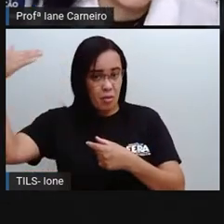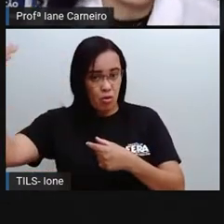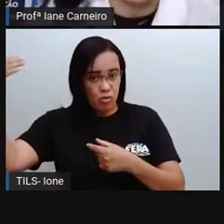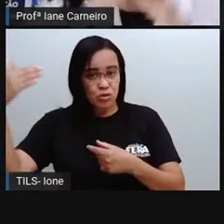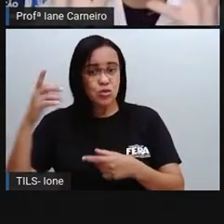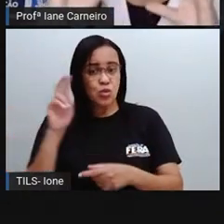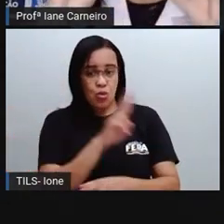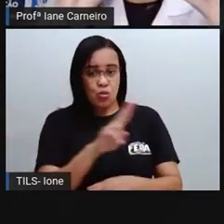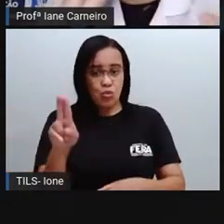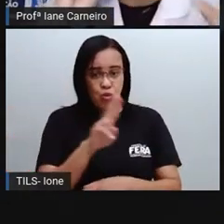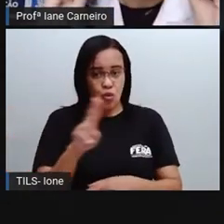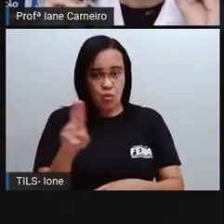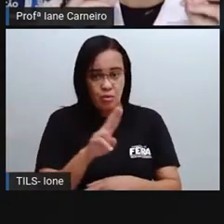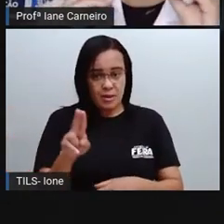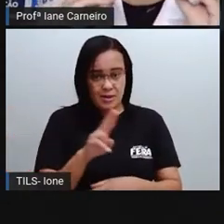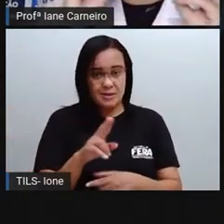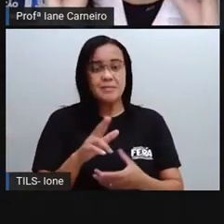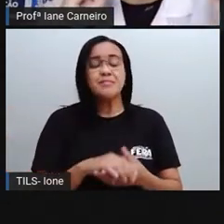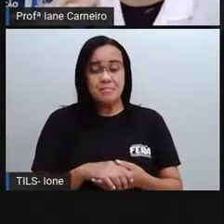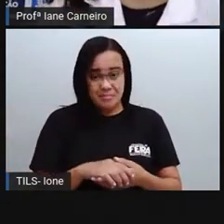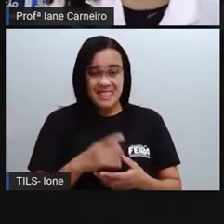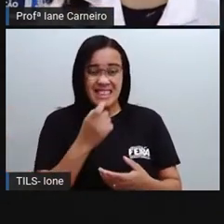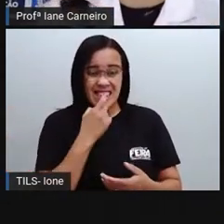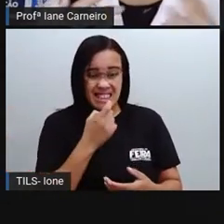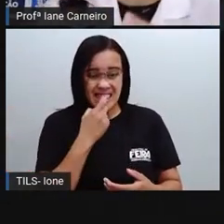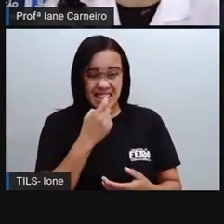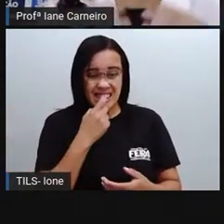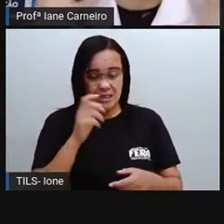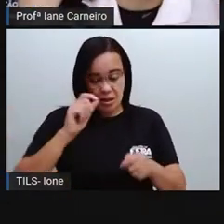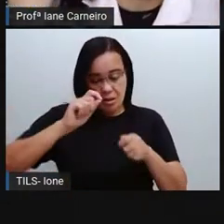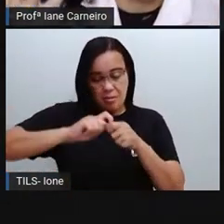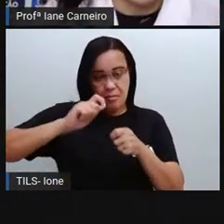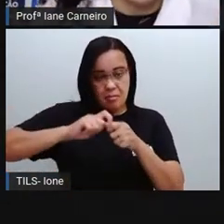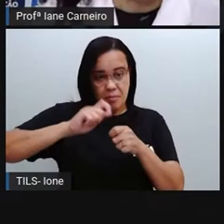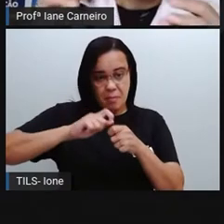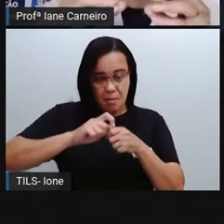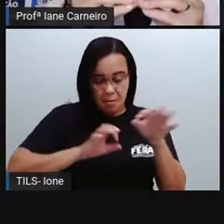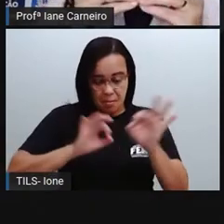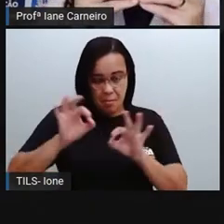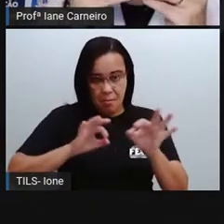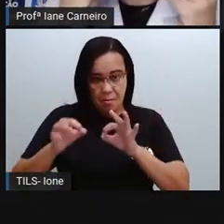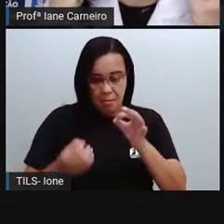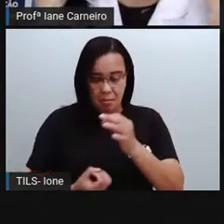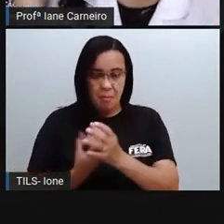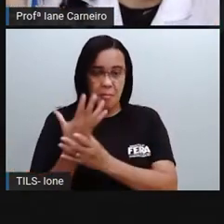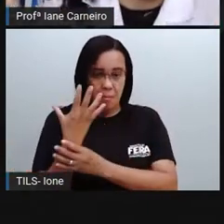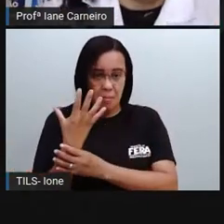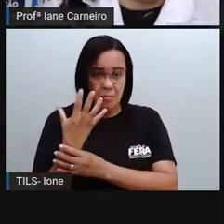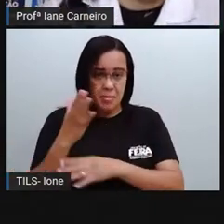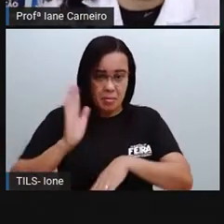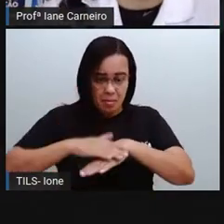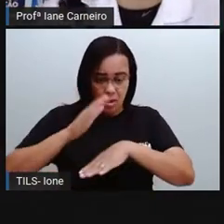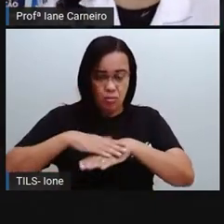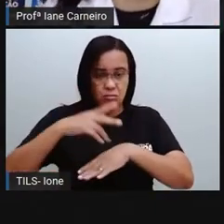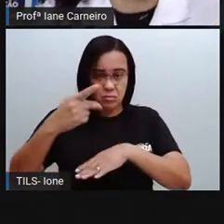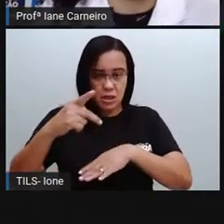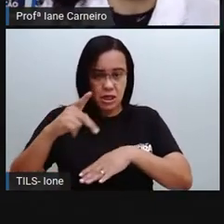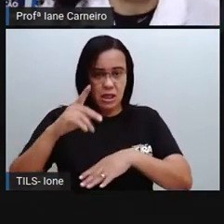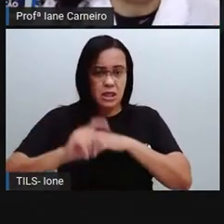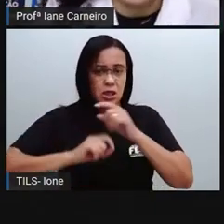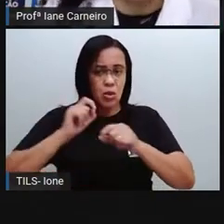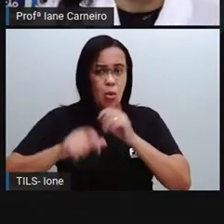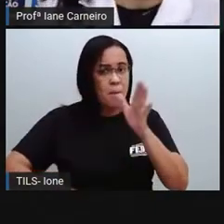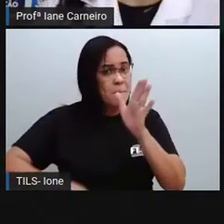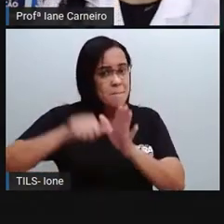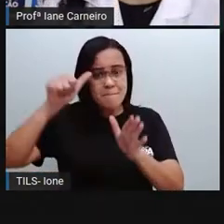parquetina, alguma coisa assim, tem várias pronúncias, mas ele inventou o primeiro plástico do mundo e foi